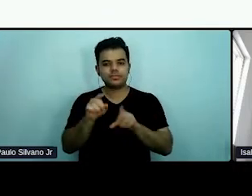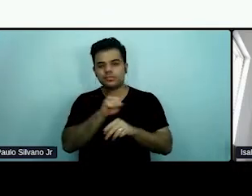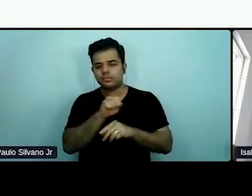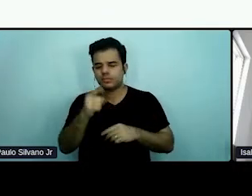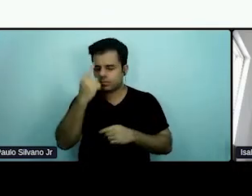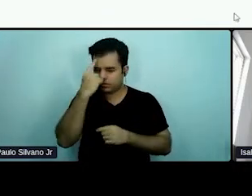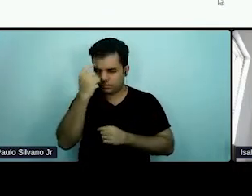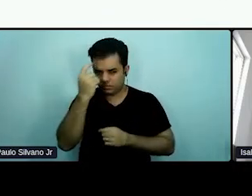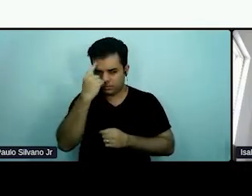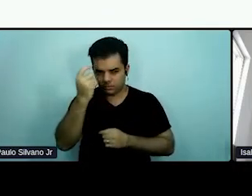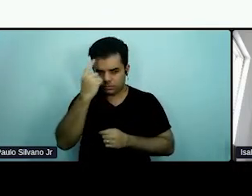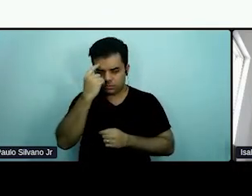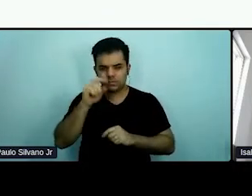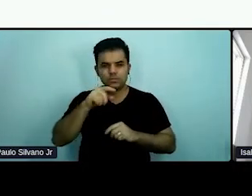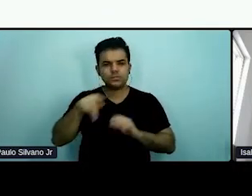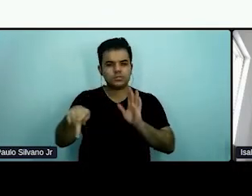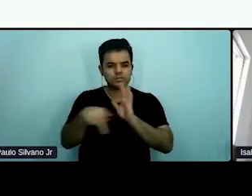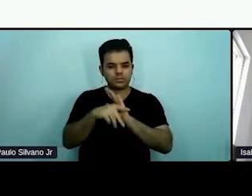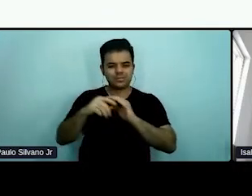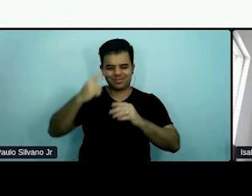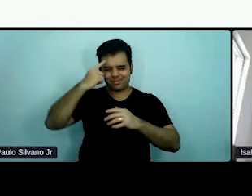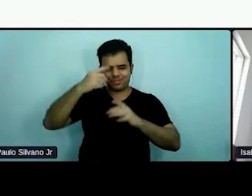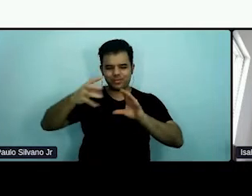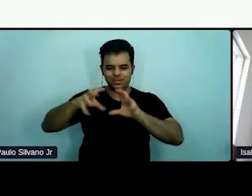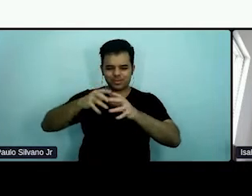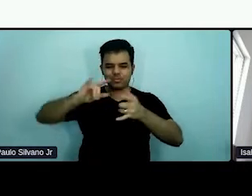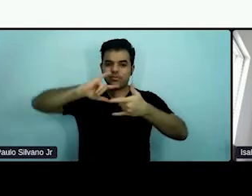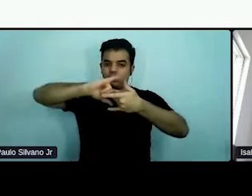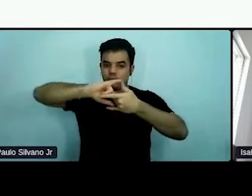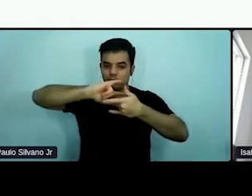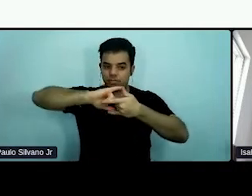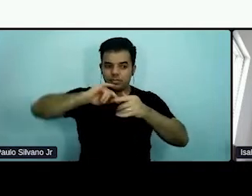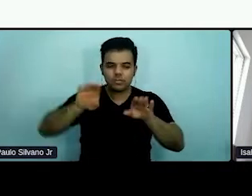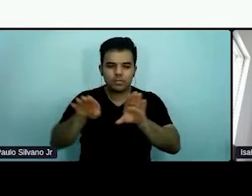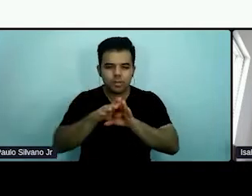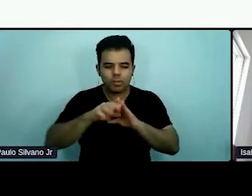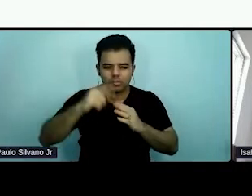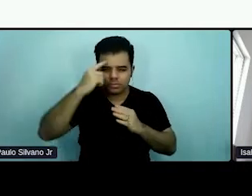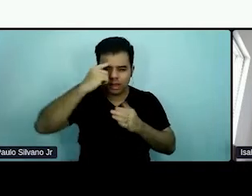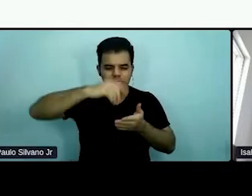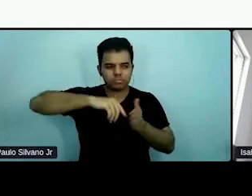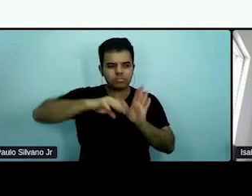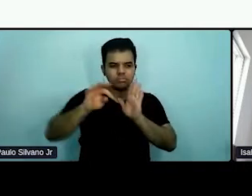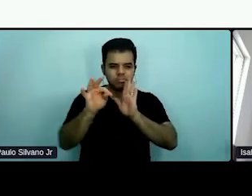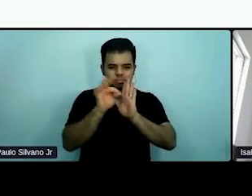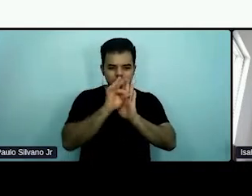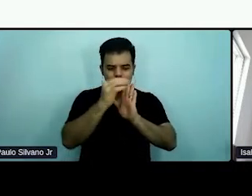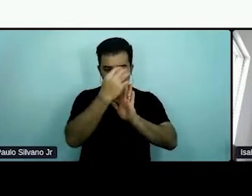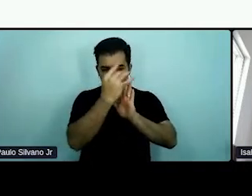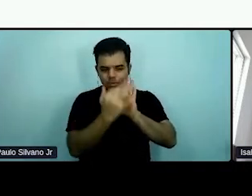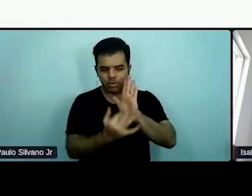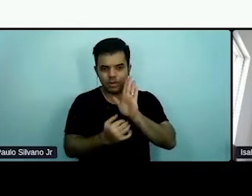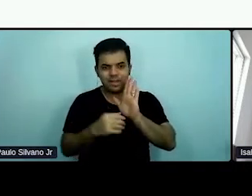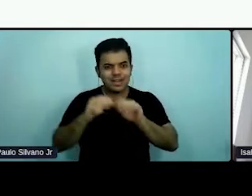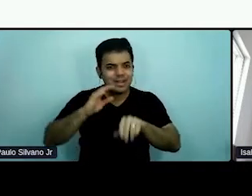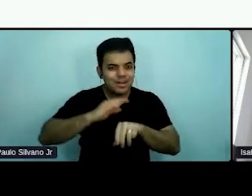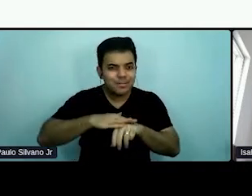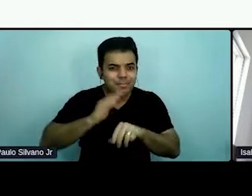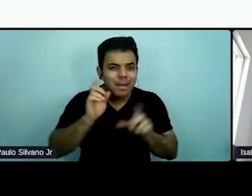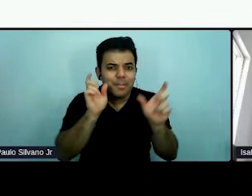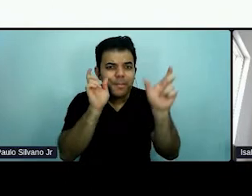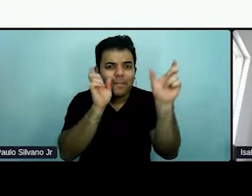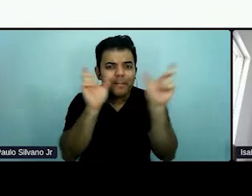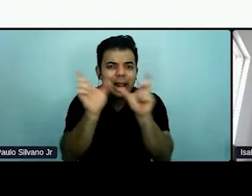por exemplo, a Microsoft, em termos de consentimento dela, tem mais de 15.260